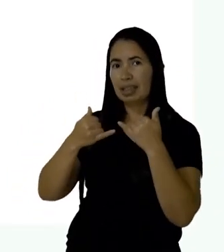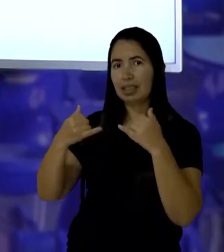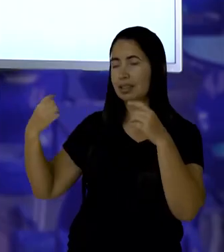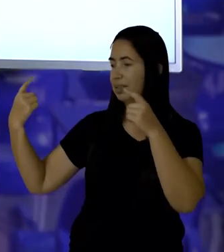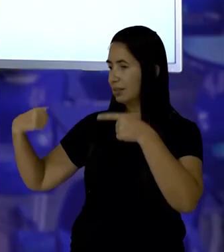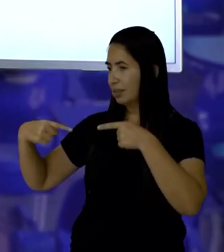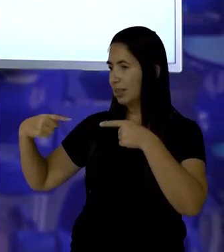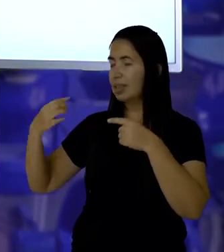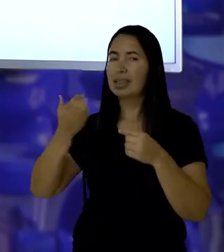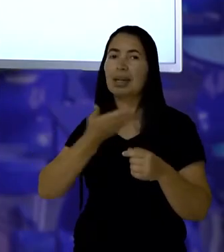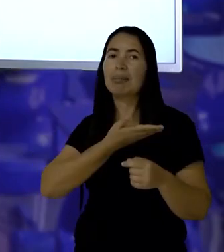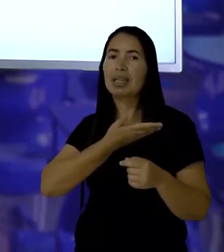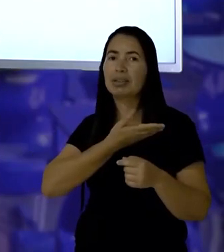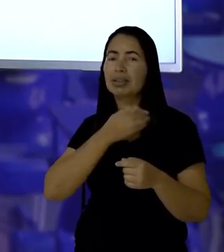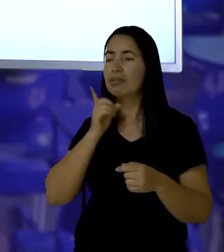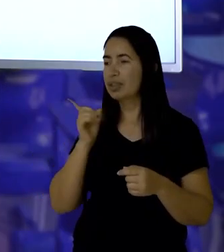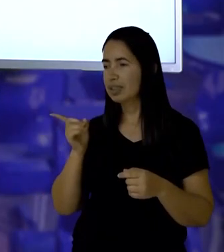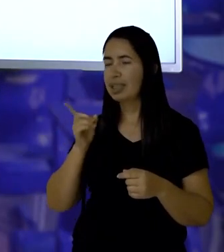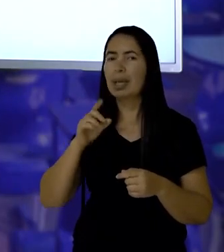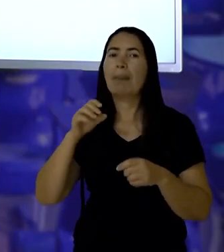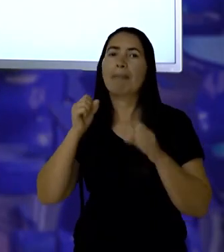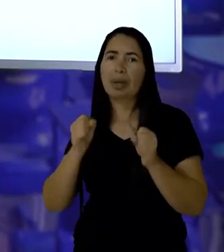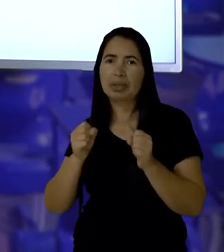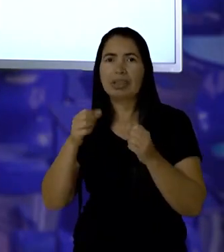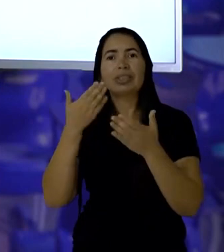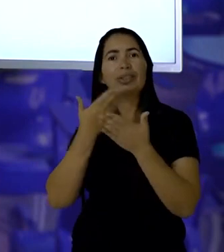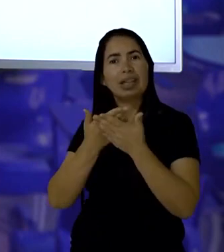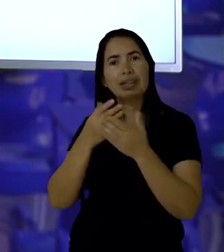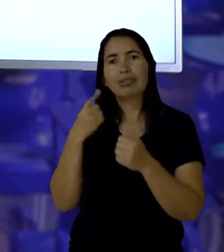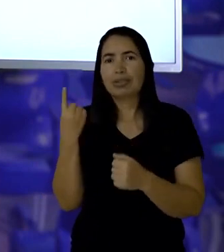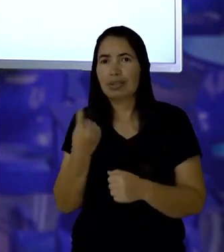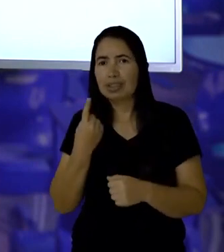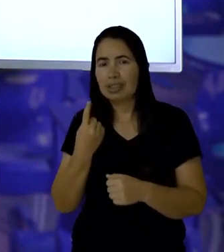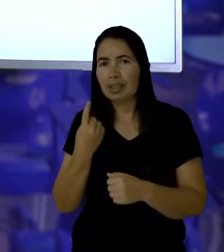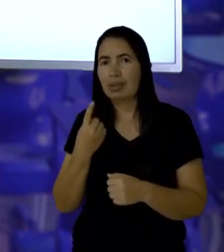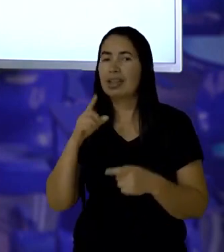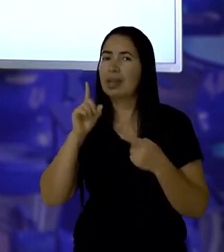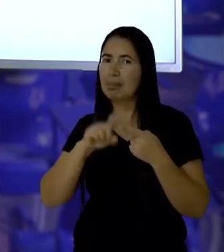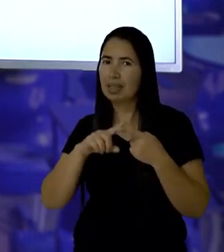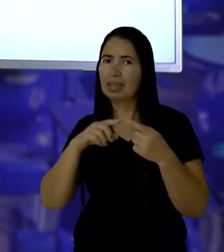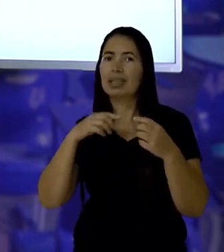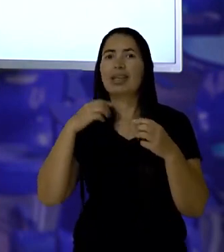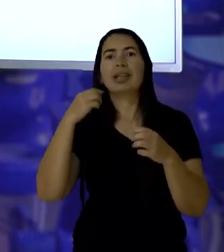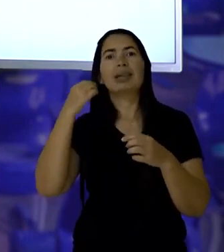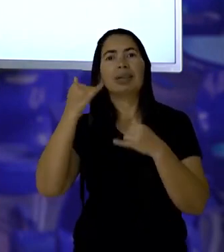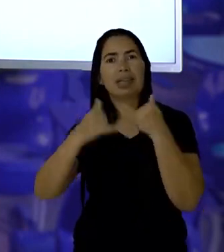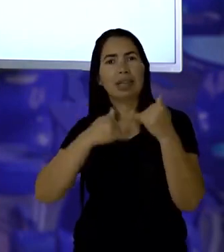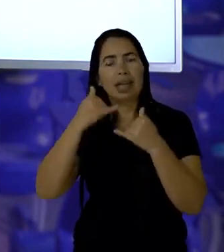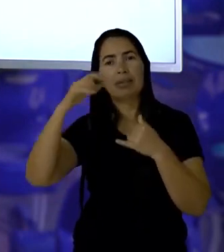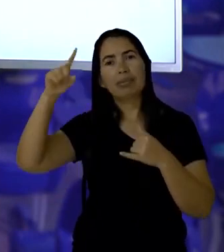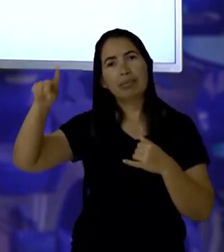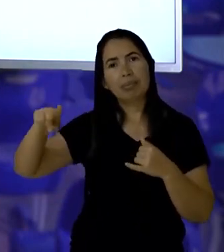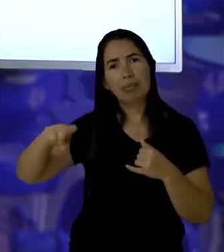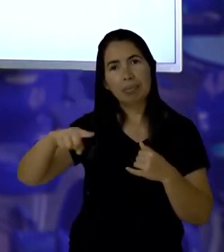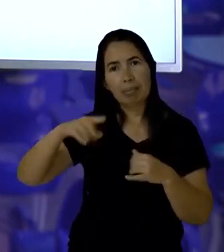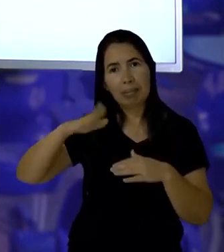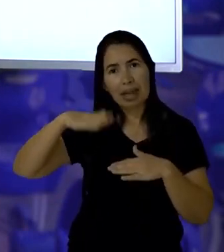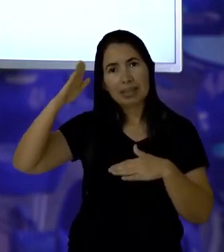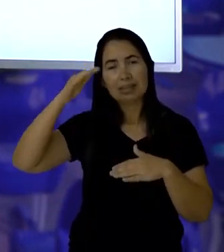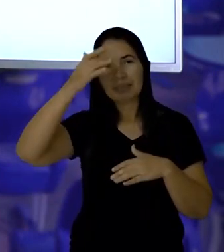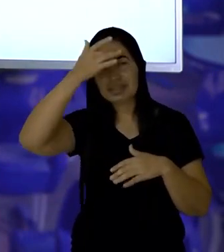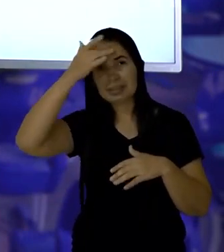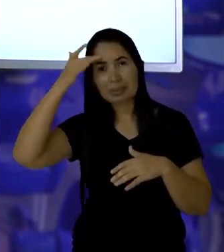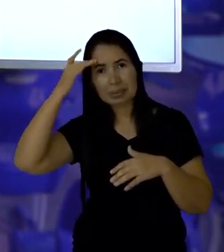Você pode fazer esse jogo sozinho e também com outras pessoas, vendo quem consegue falar